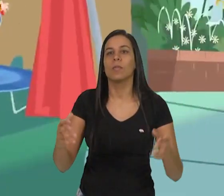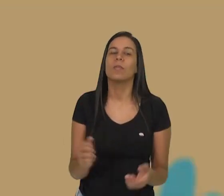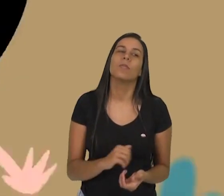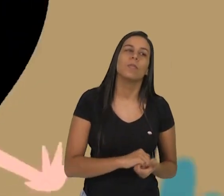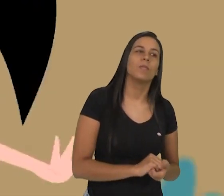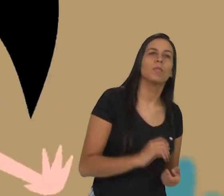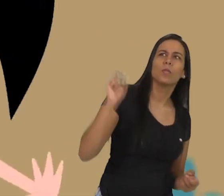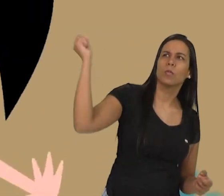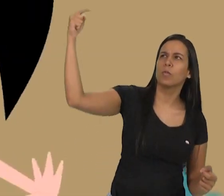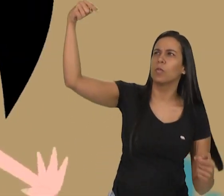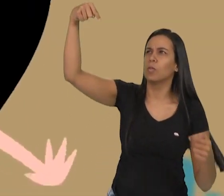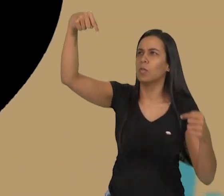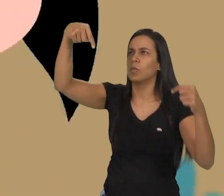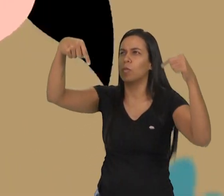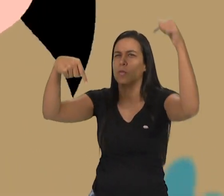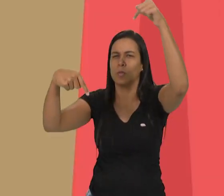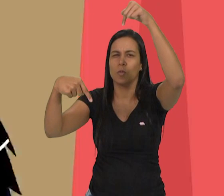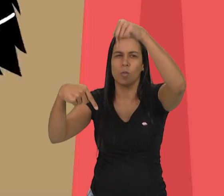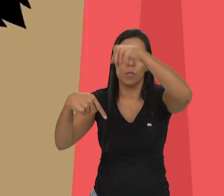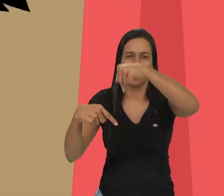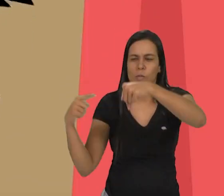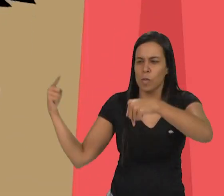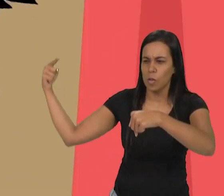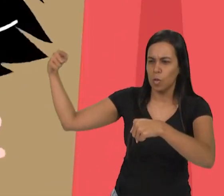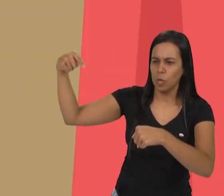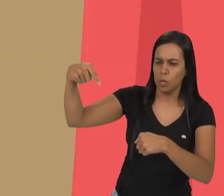De asteroides com a lua